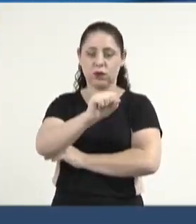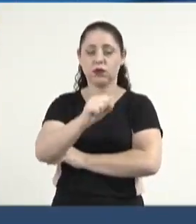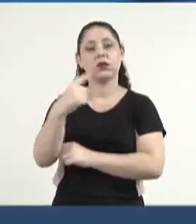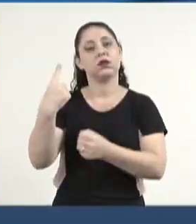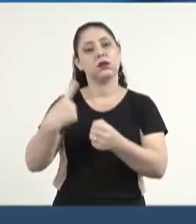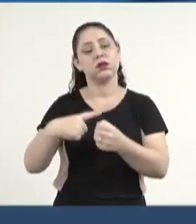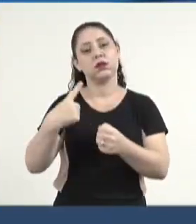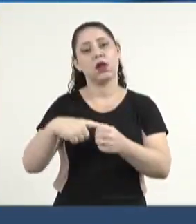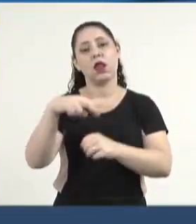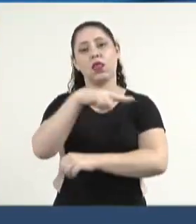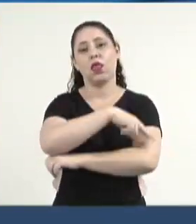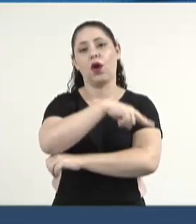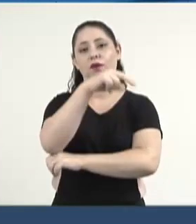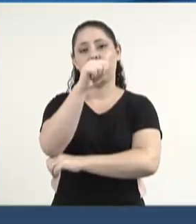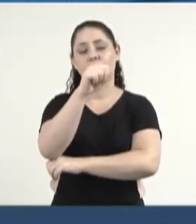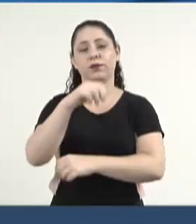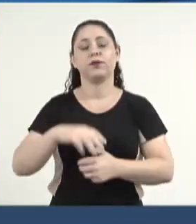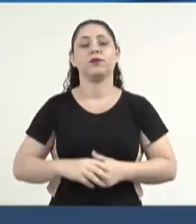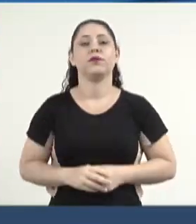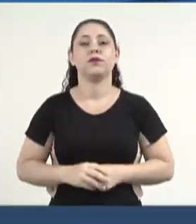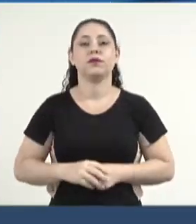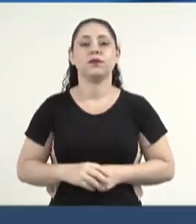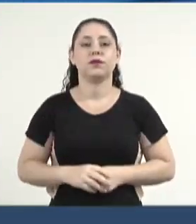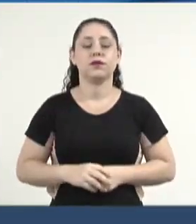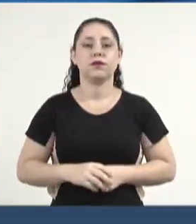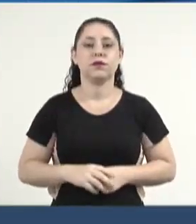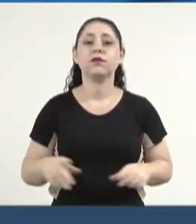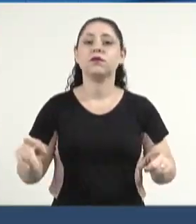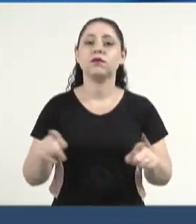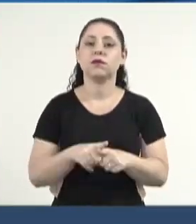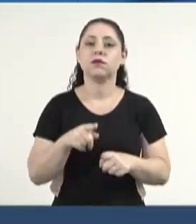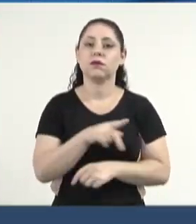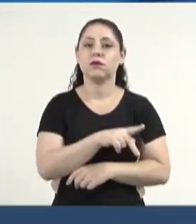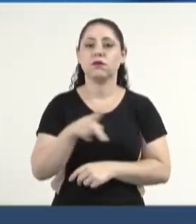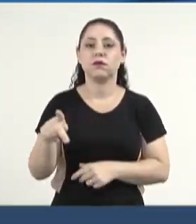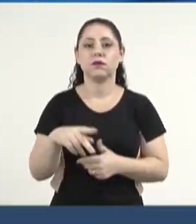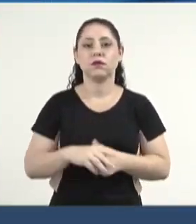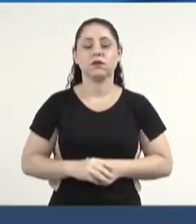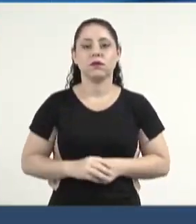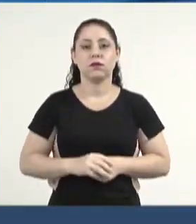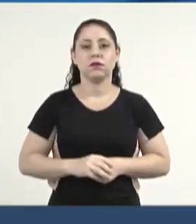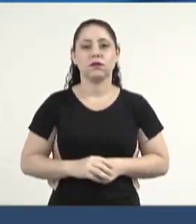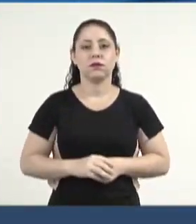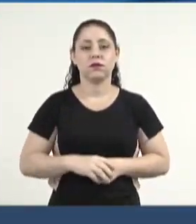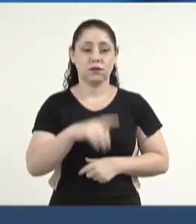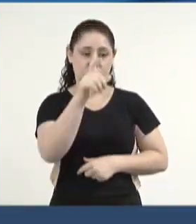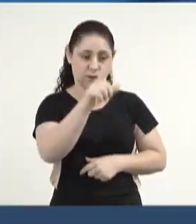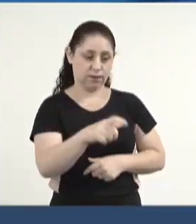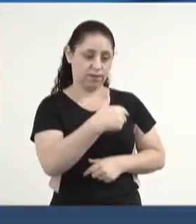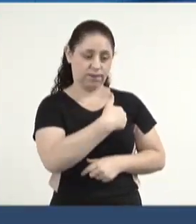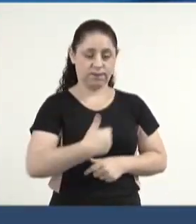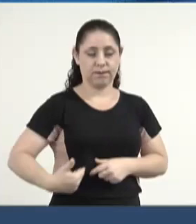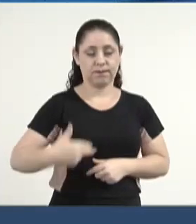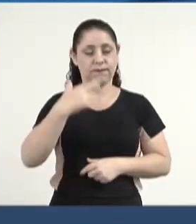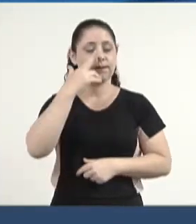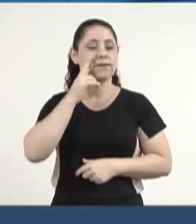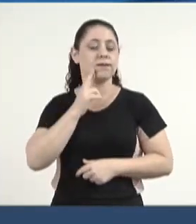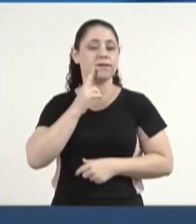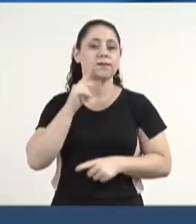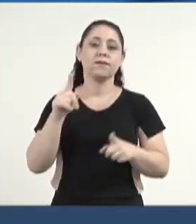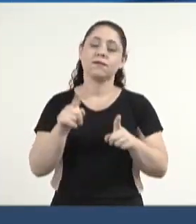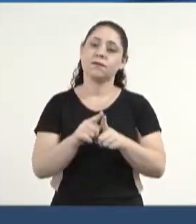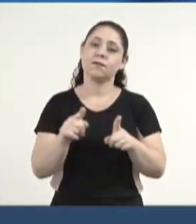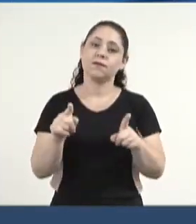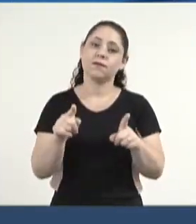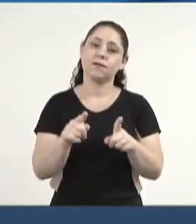município de Nova Andradina. Também, senhor presidente, ao nosso governador Eduardo Riedel e